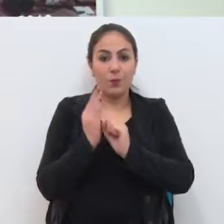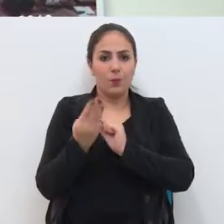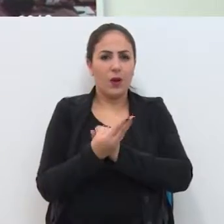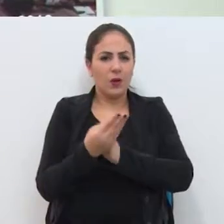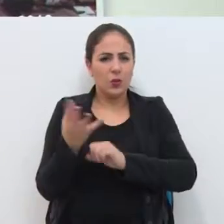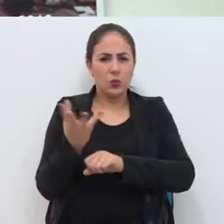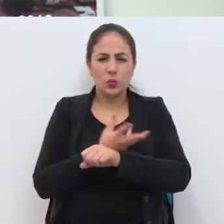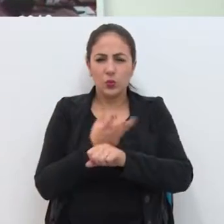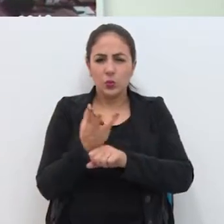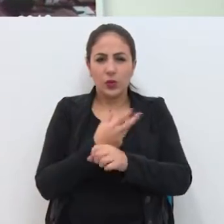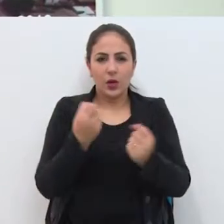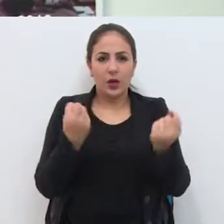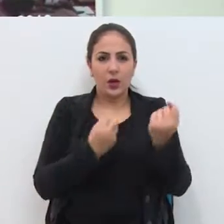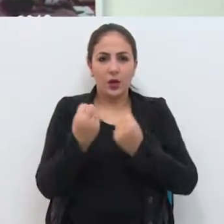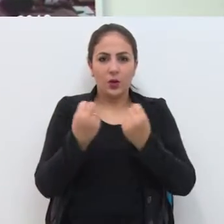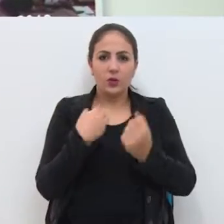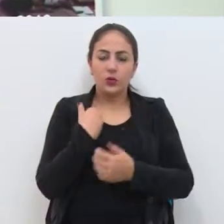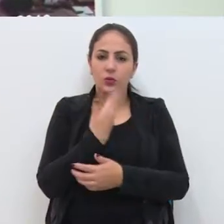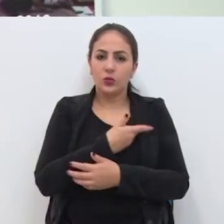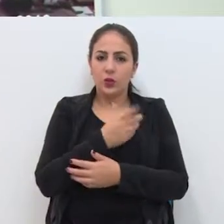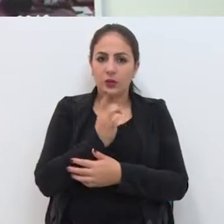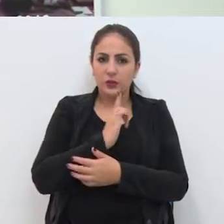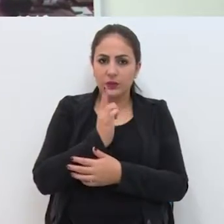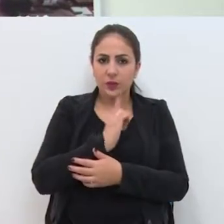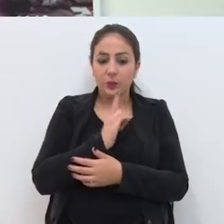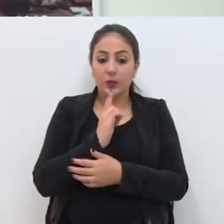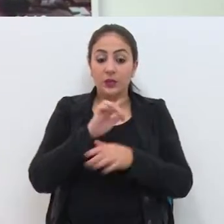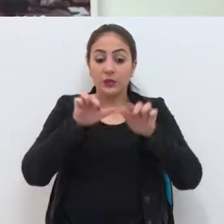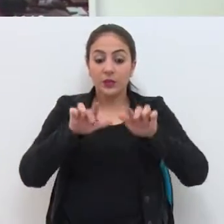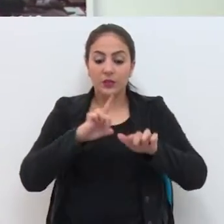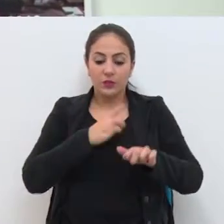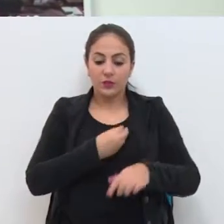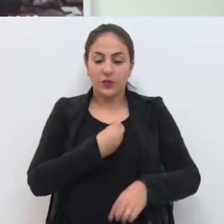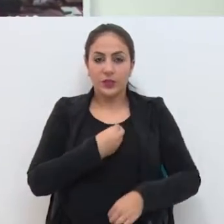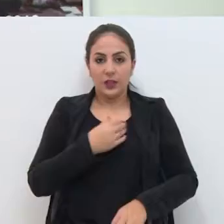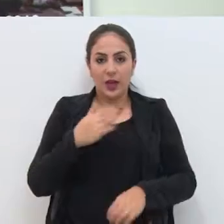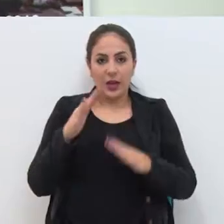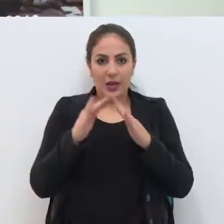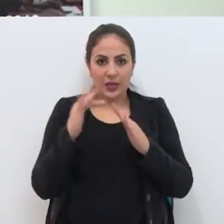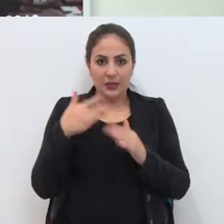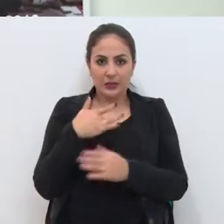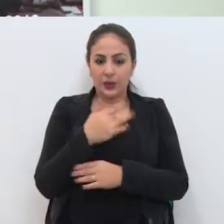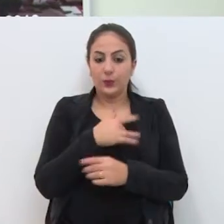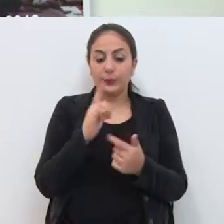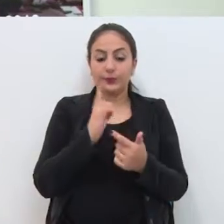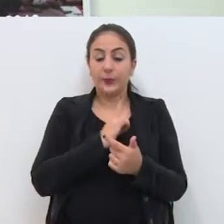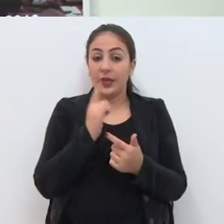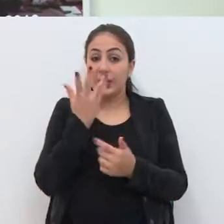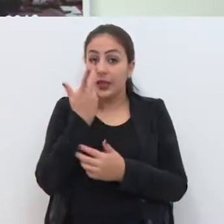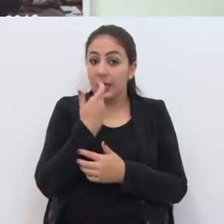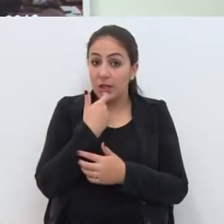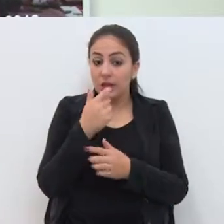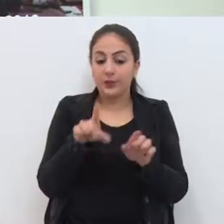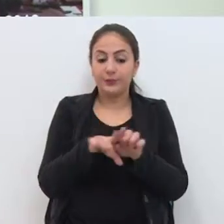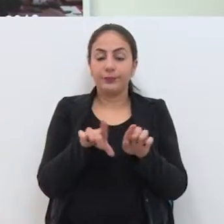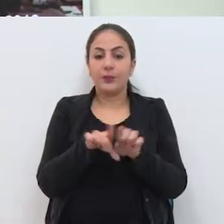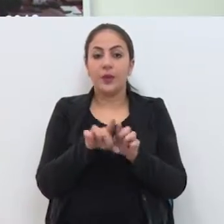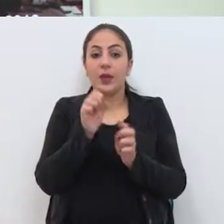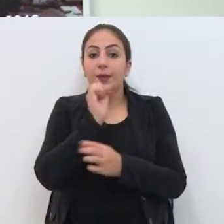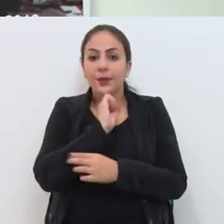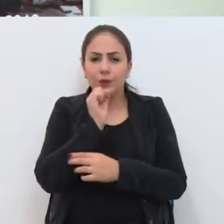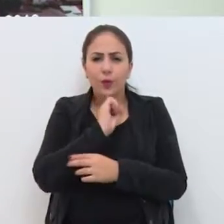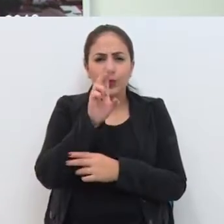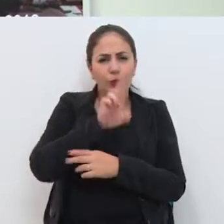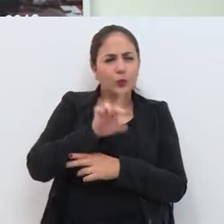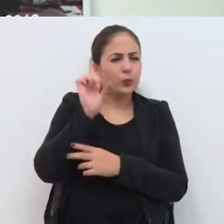Com grande fluxo de veículos E nós temos um agravante muito grande ali Que é onde fica o posto de saúde Onde crianças, idosos, acabam usando